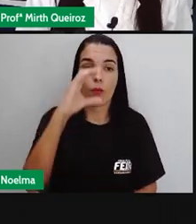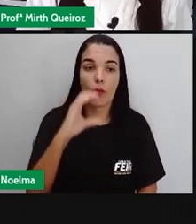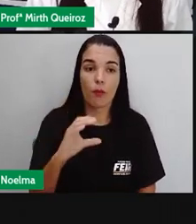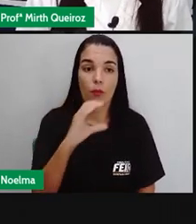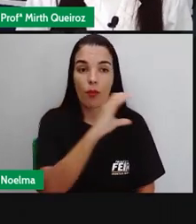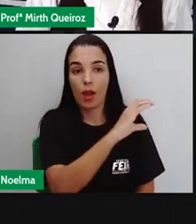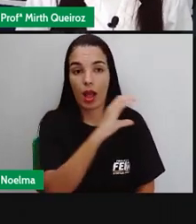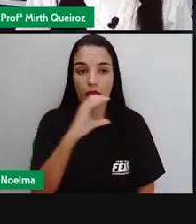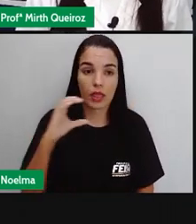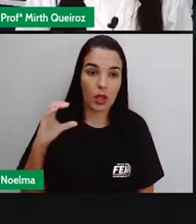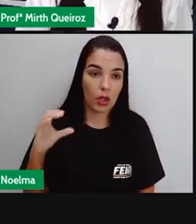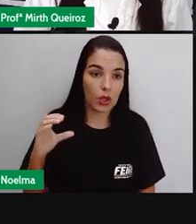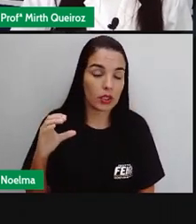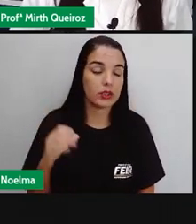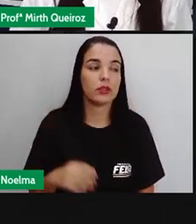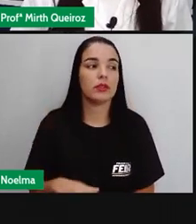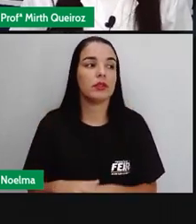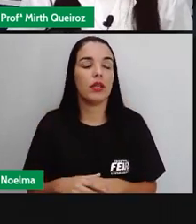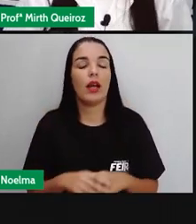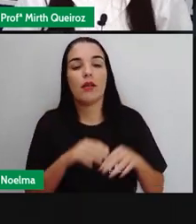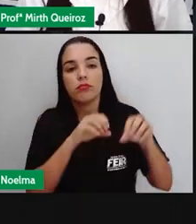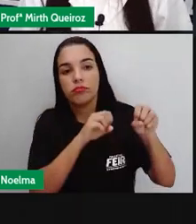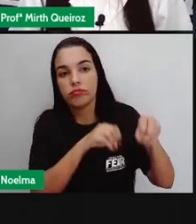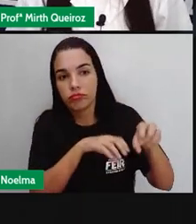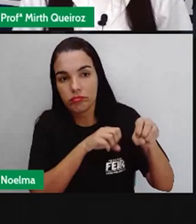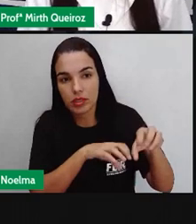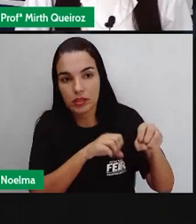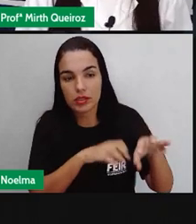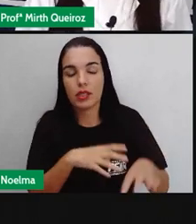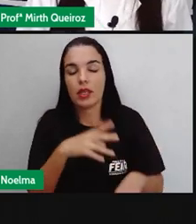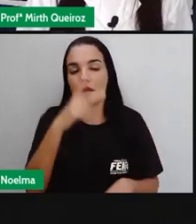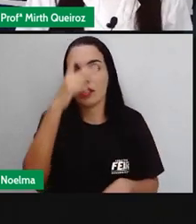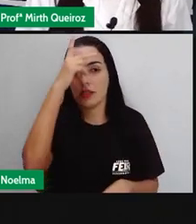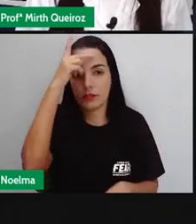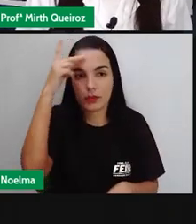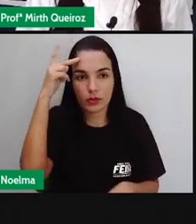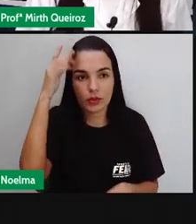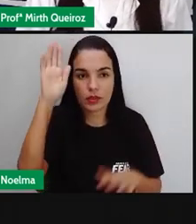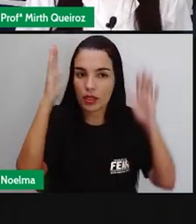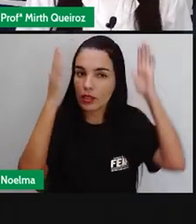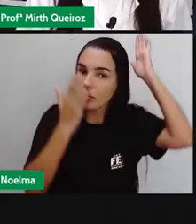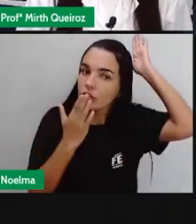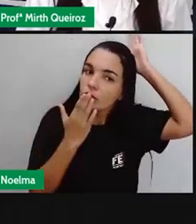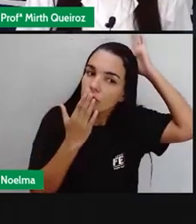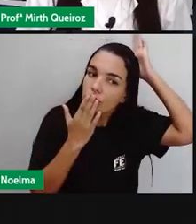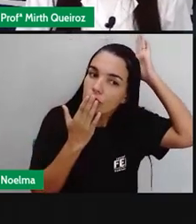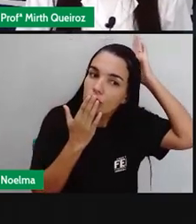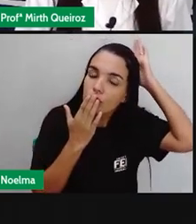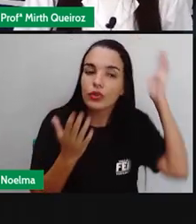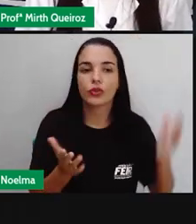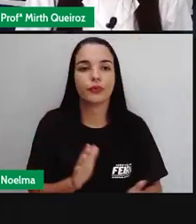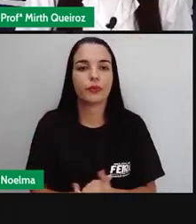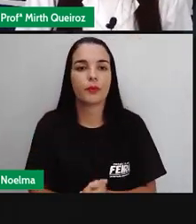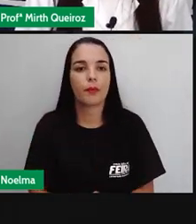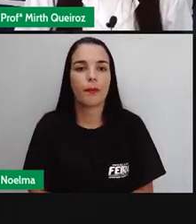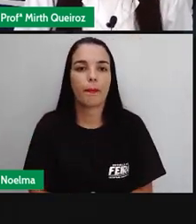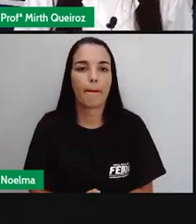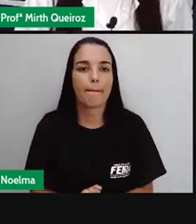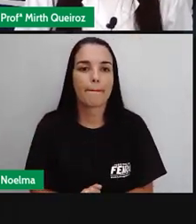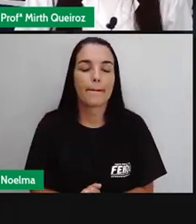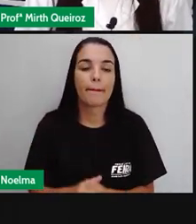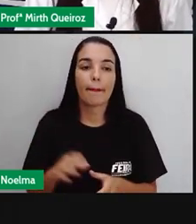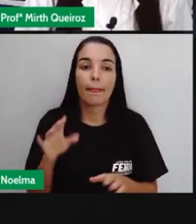houve a catequização dos portugueses indígenas, né? Onde já veio o catolicismo aí para o Brasil.